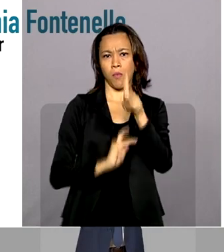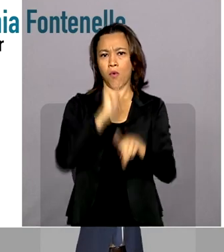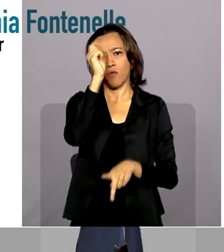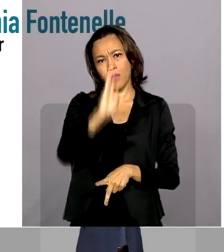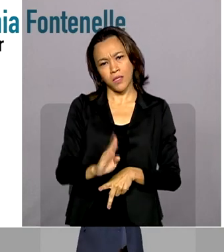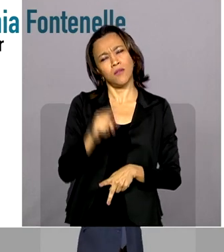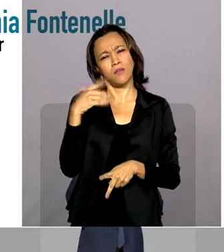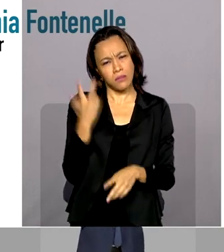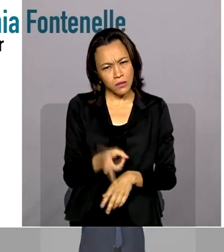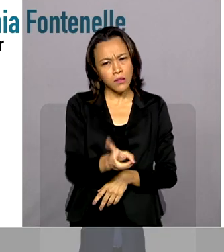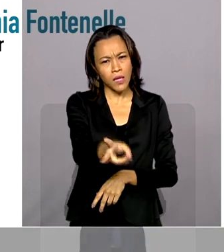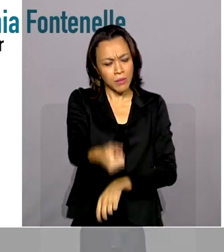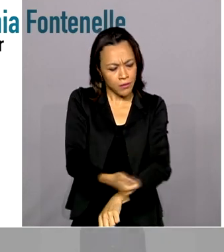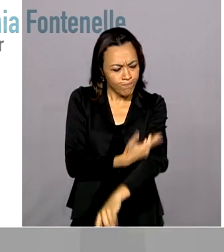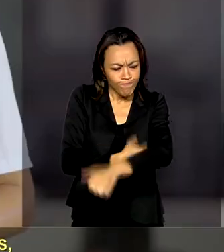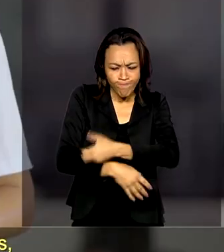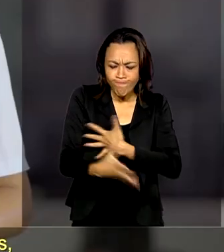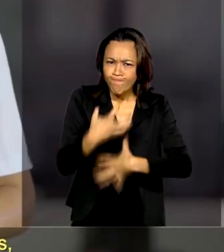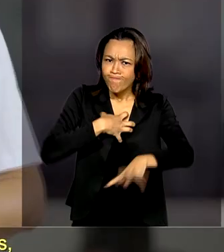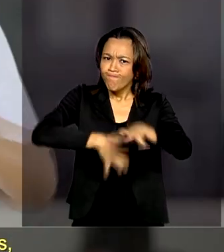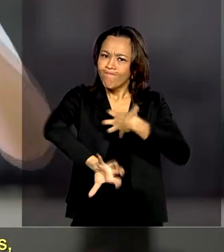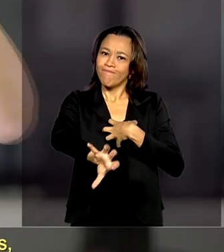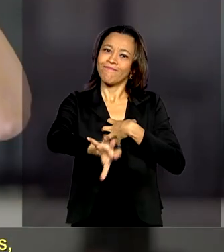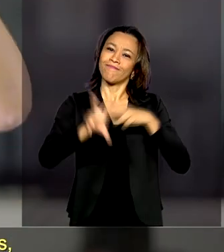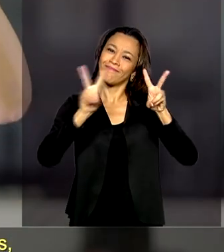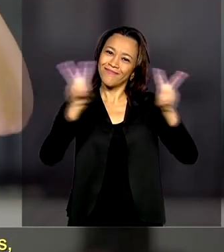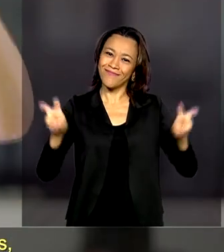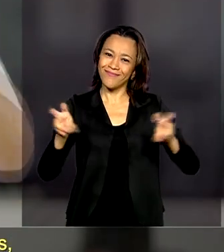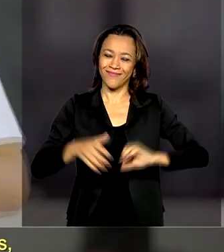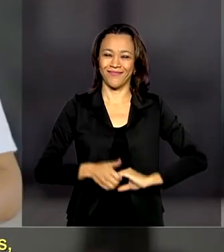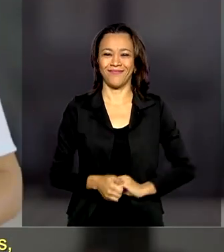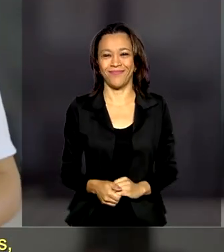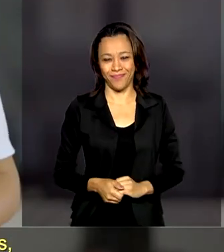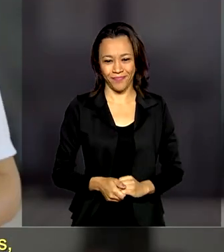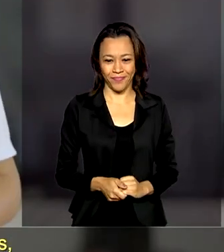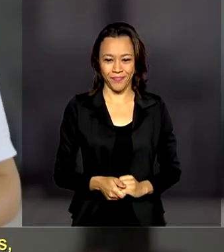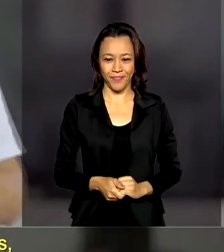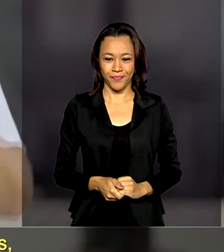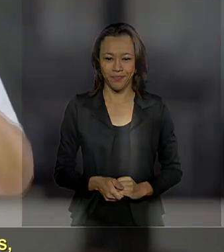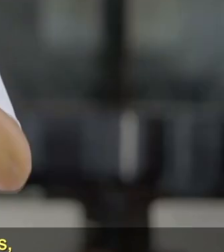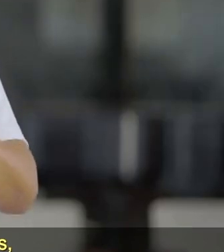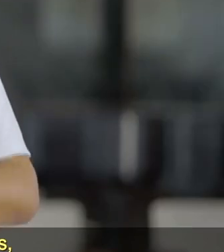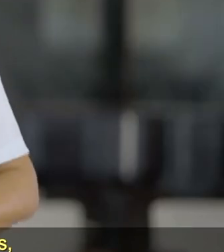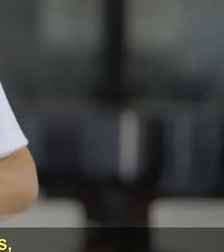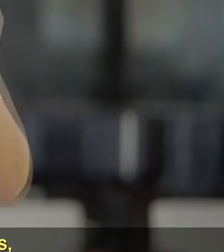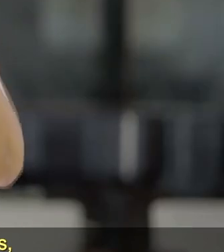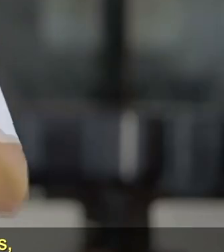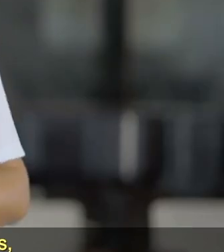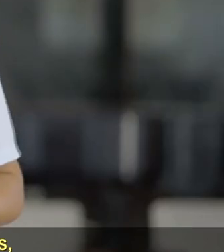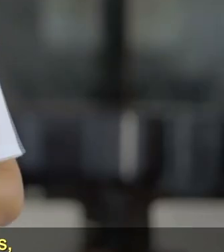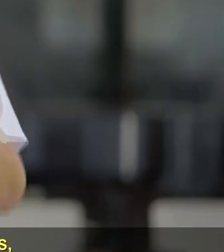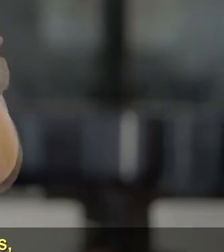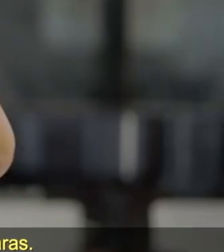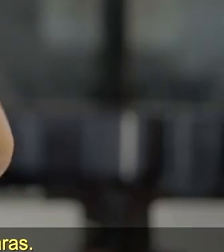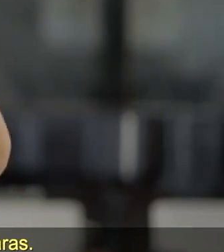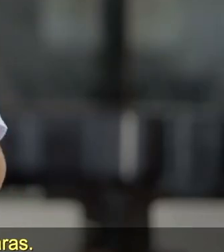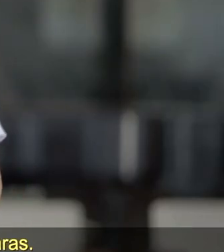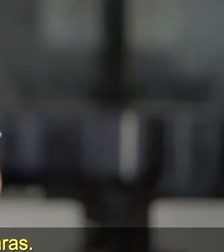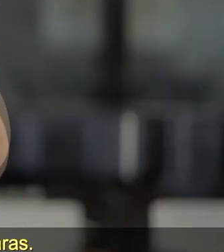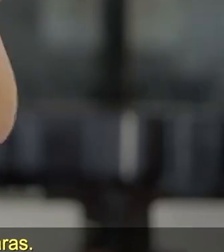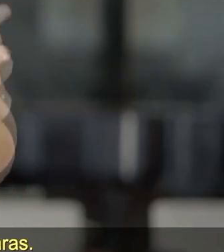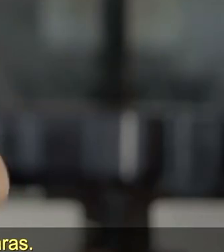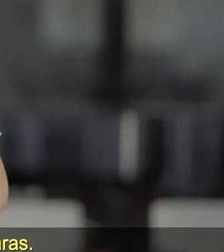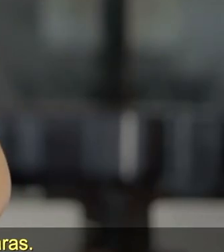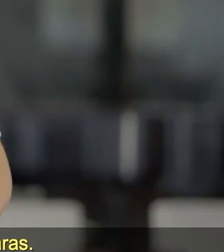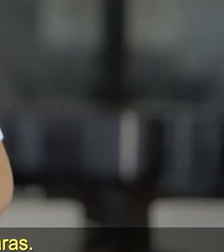sejam sensibilizados pelo tema. Eu respeito o direito das pessoas com deficiências, das pessoas